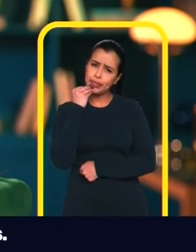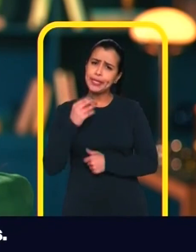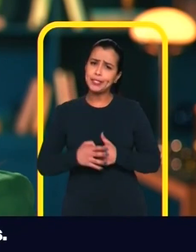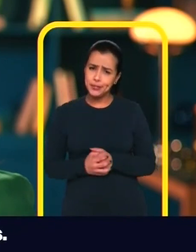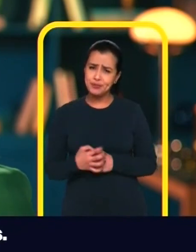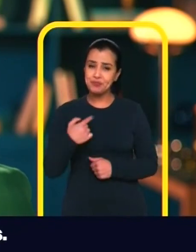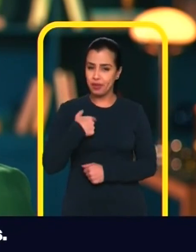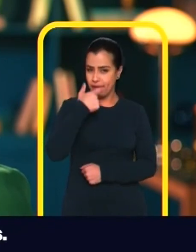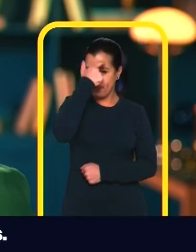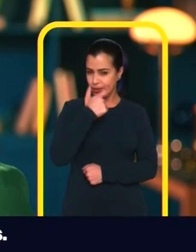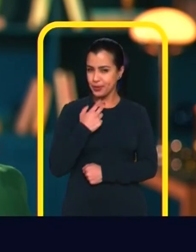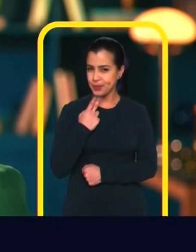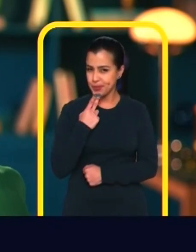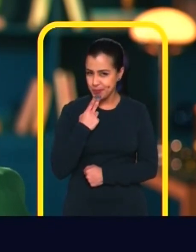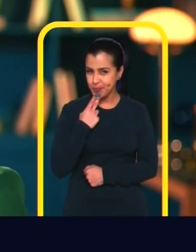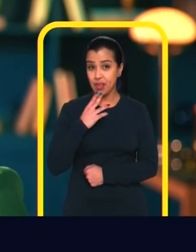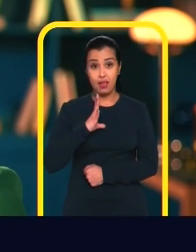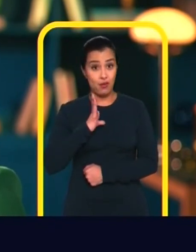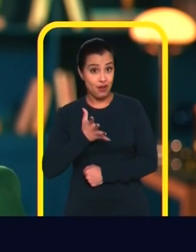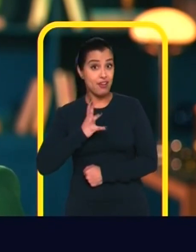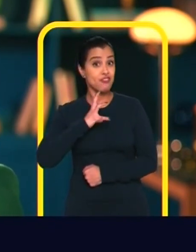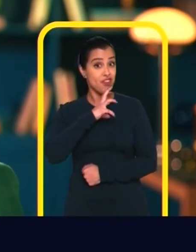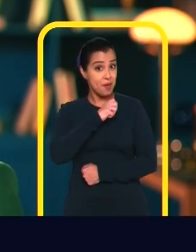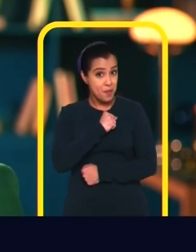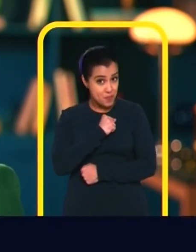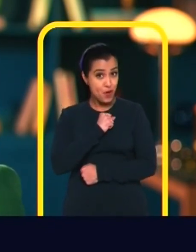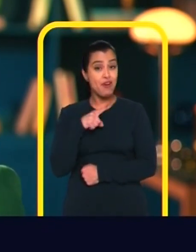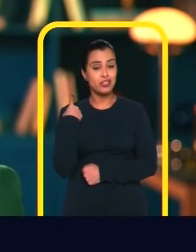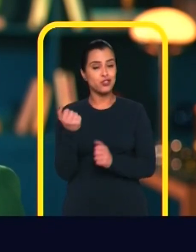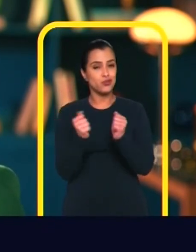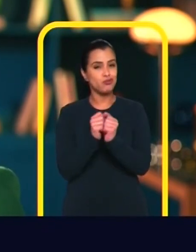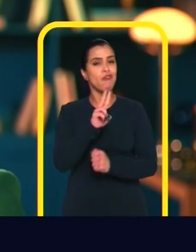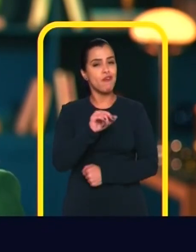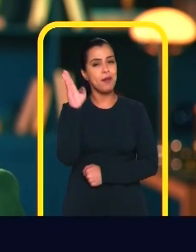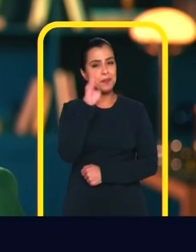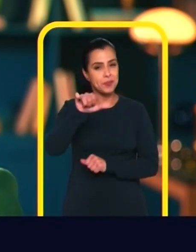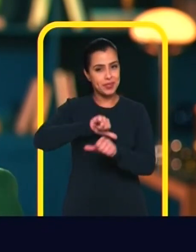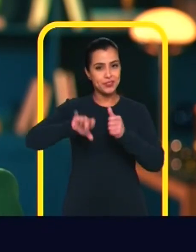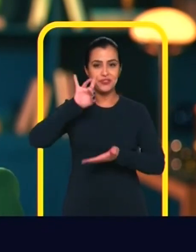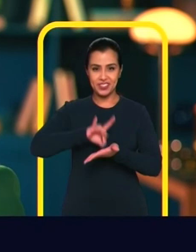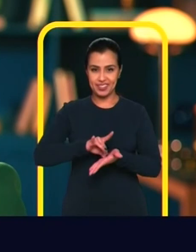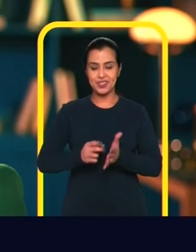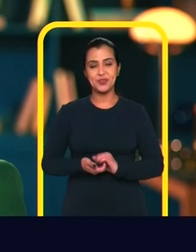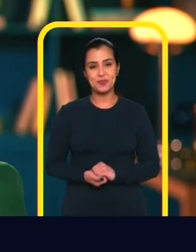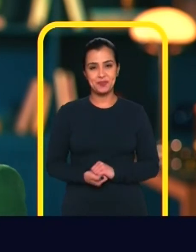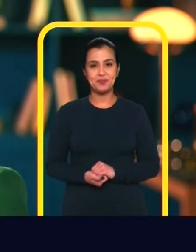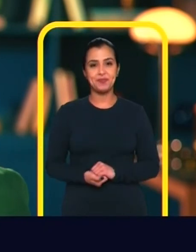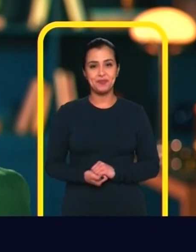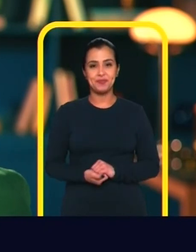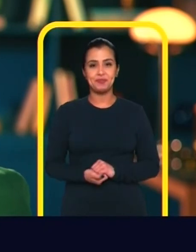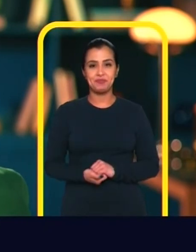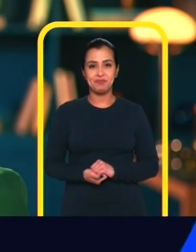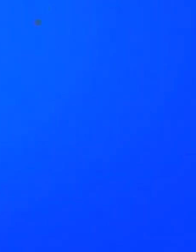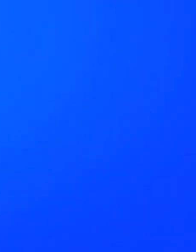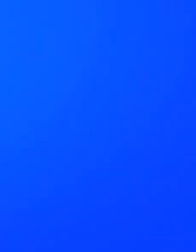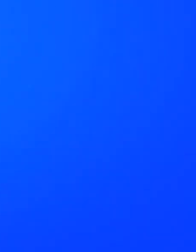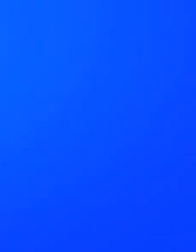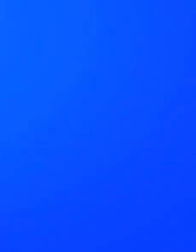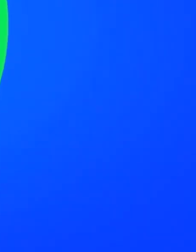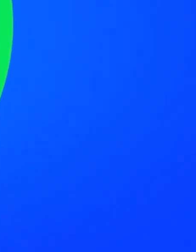oportunidades Eu sou Simone Tebbit E com amor e com coragem Nós vamos juntos mudar o Brasil de verdade